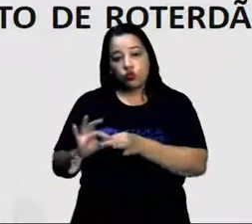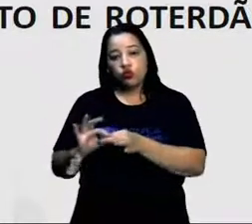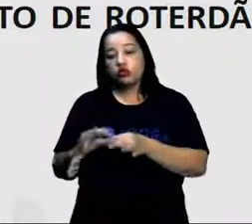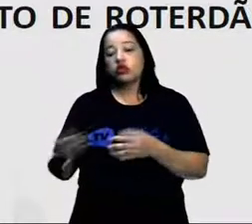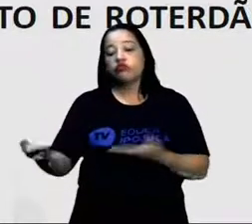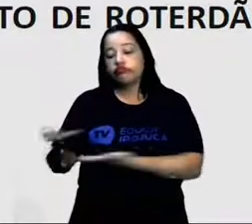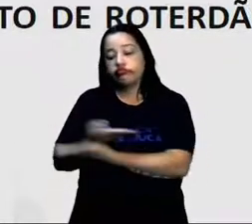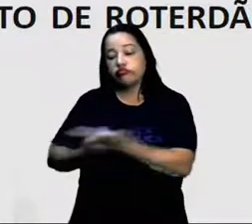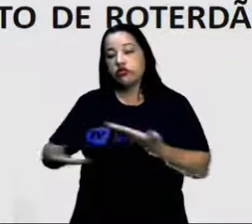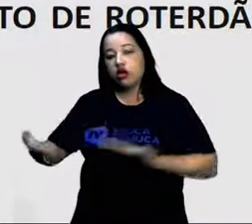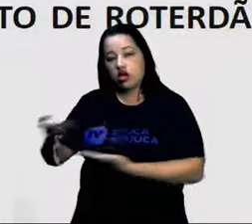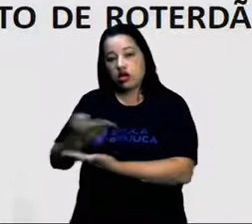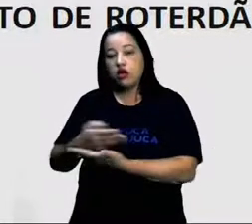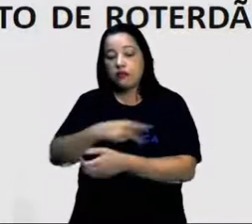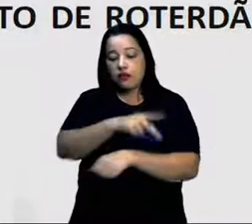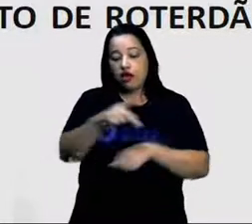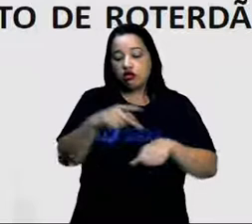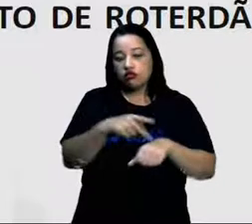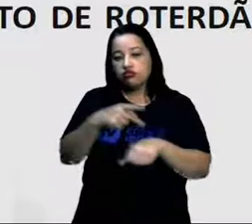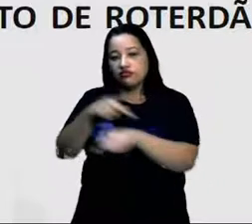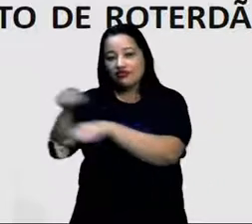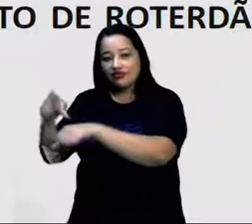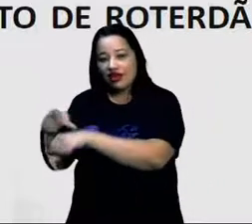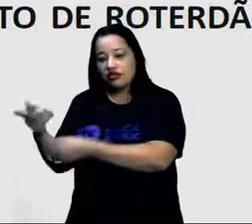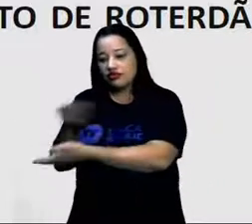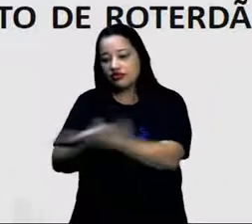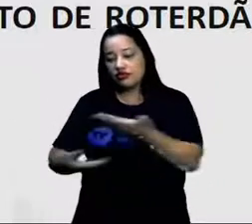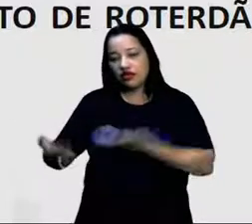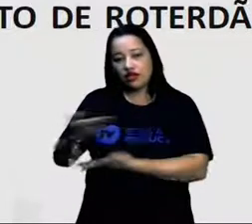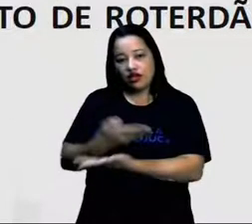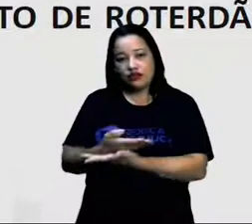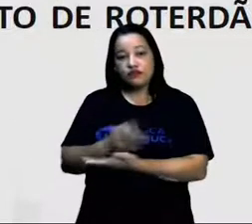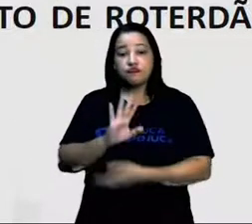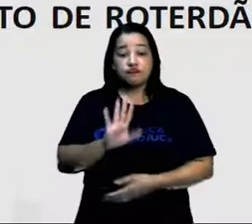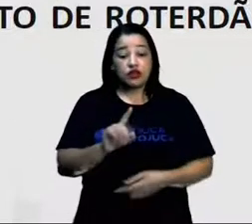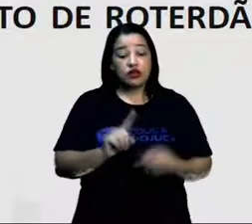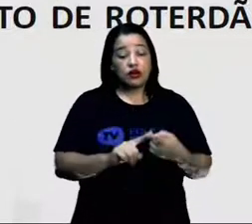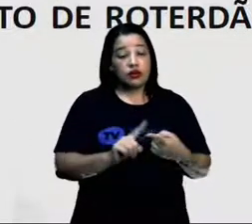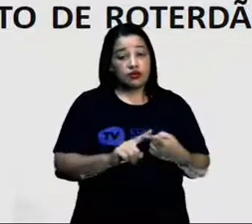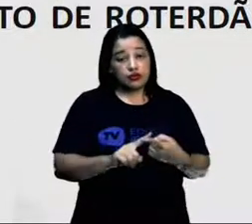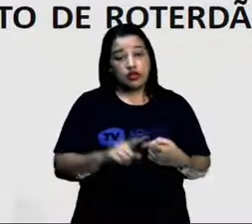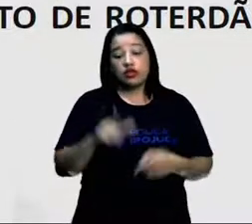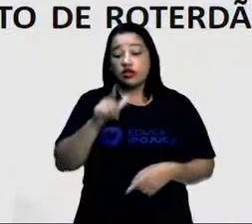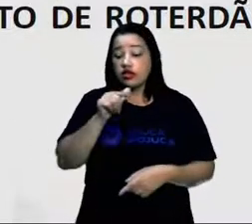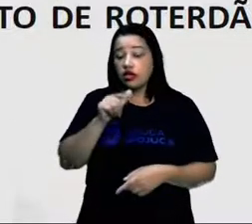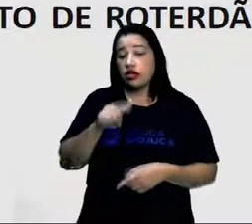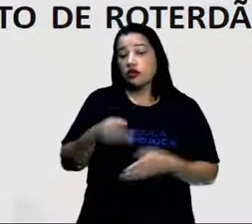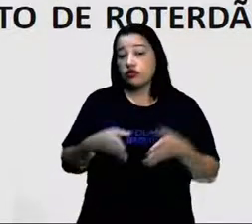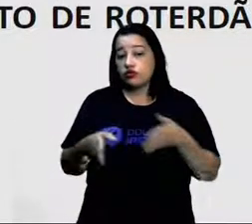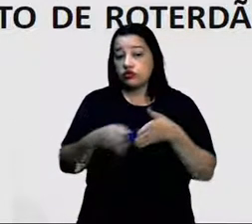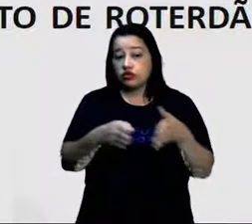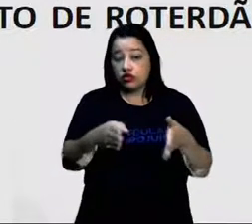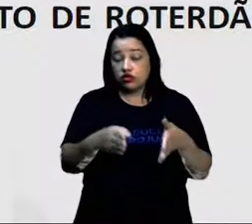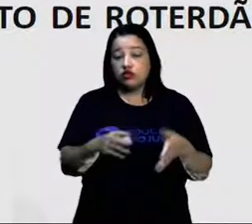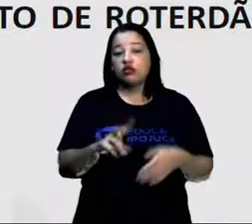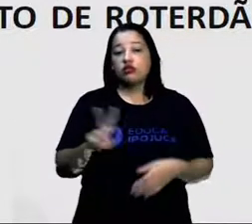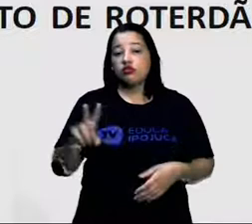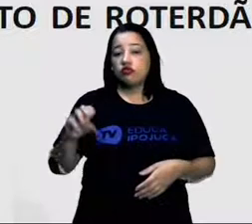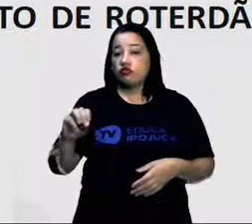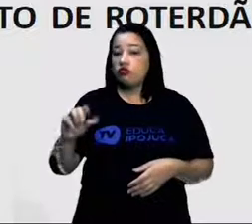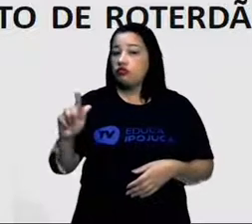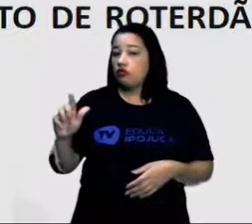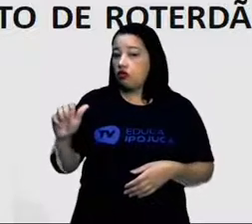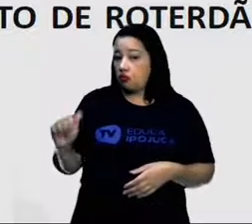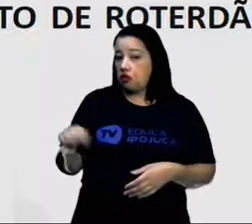continente. Dentre os rios europeus, destacam-se o Volga, o mais extenso na